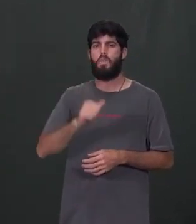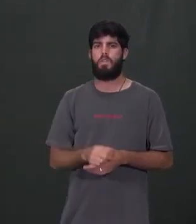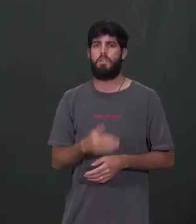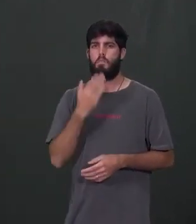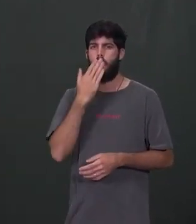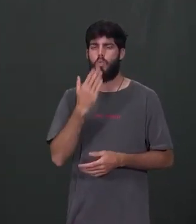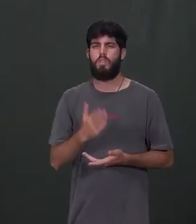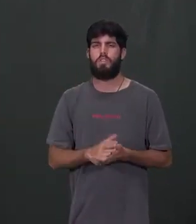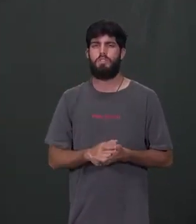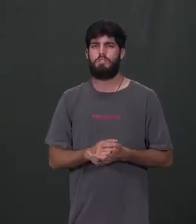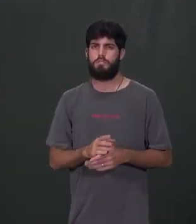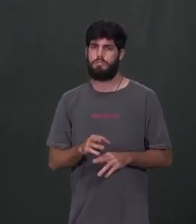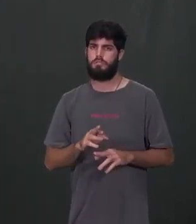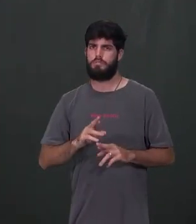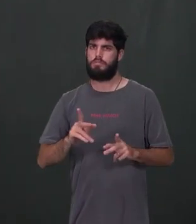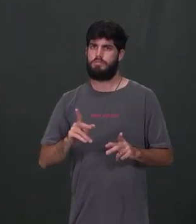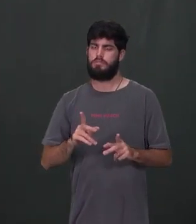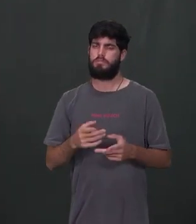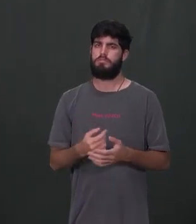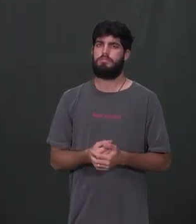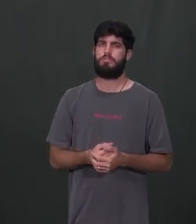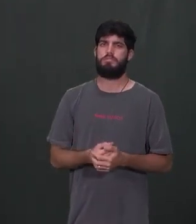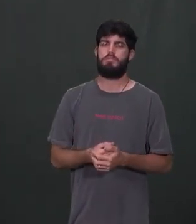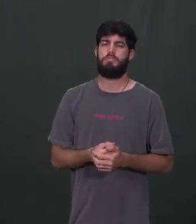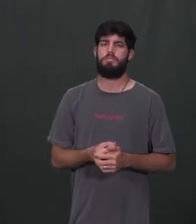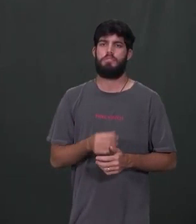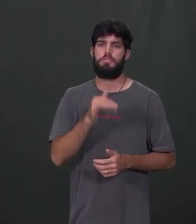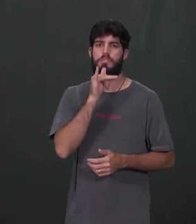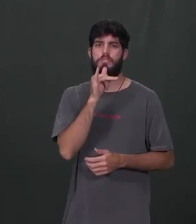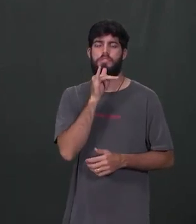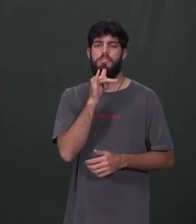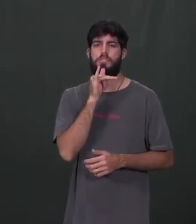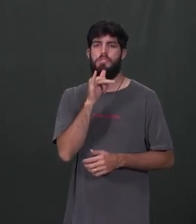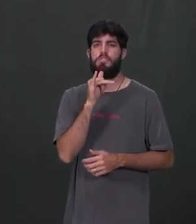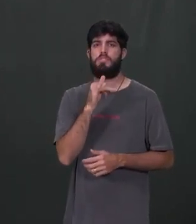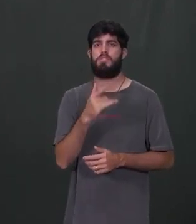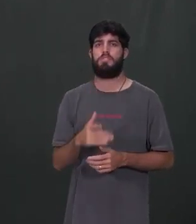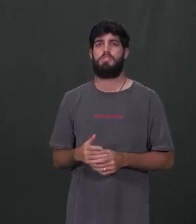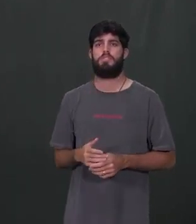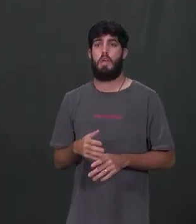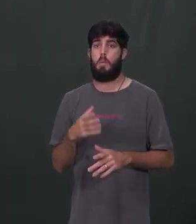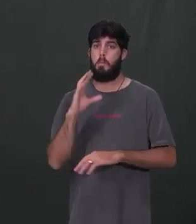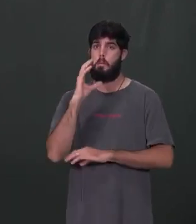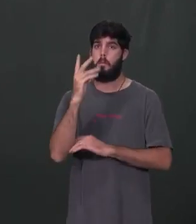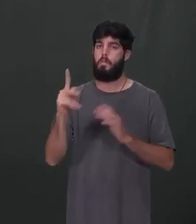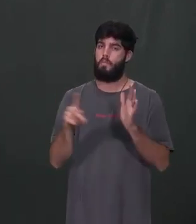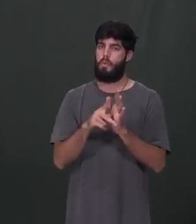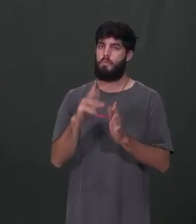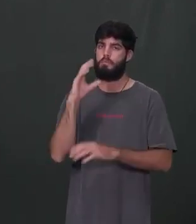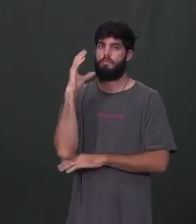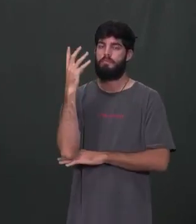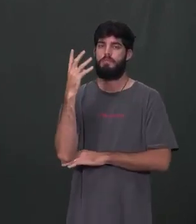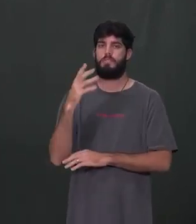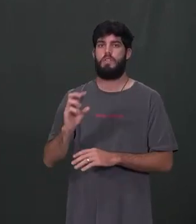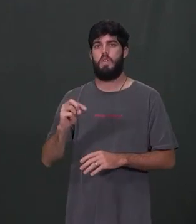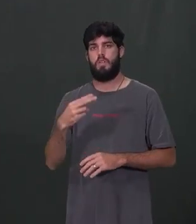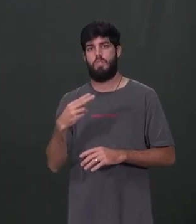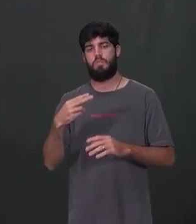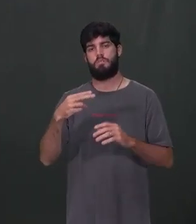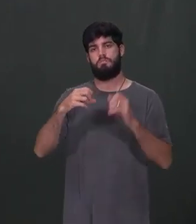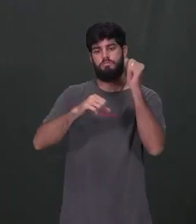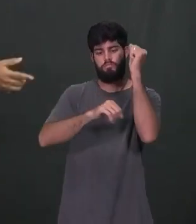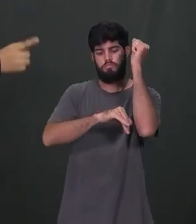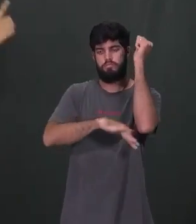uma muda. A multiplicação vegetativa é uma das formas de reprodução assexuária de planta. Onde eu tenho ou uma raiz,